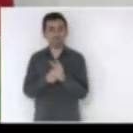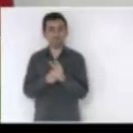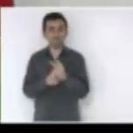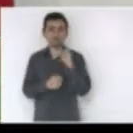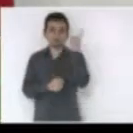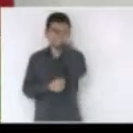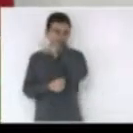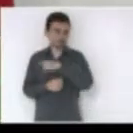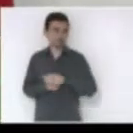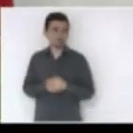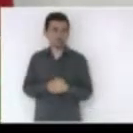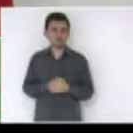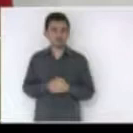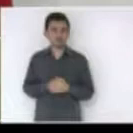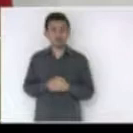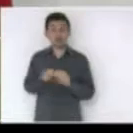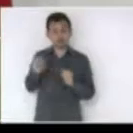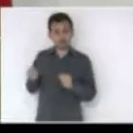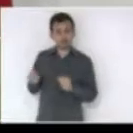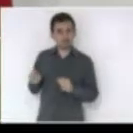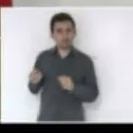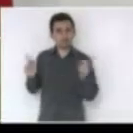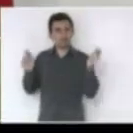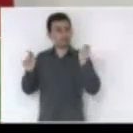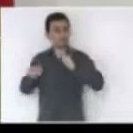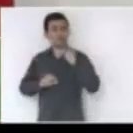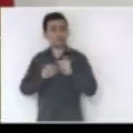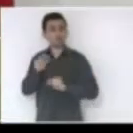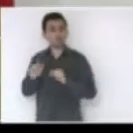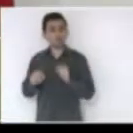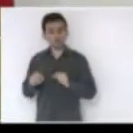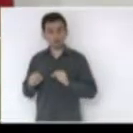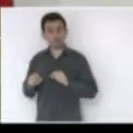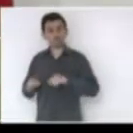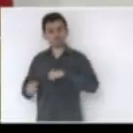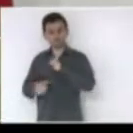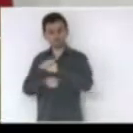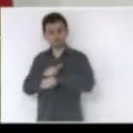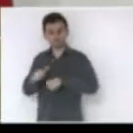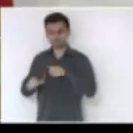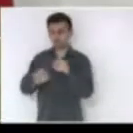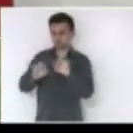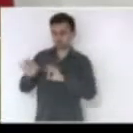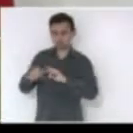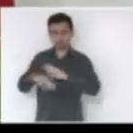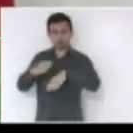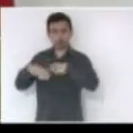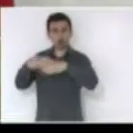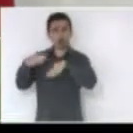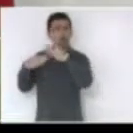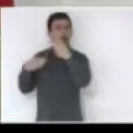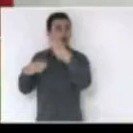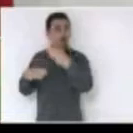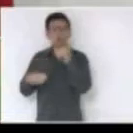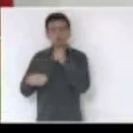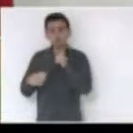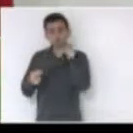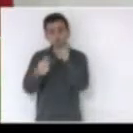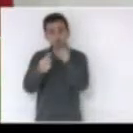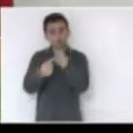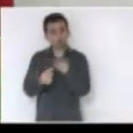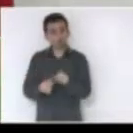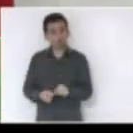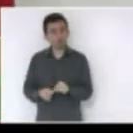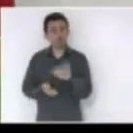recurso vai possibilitar a Selesc se modernizar cumprir com as metas e sobretudo prestar um